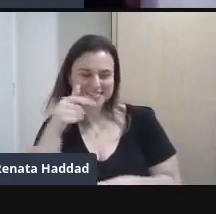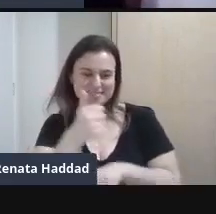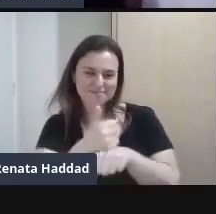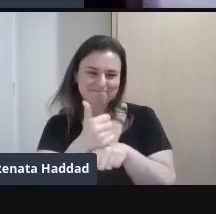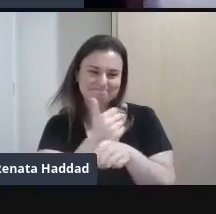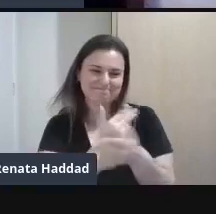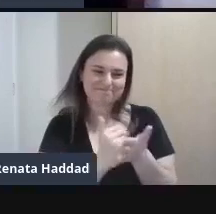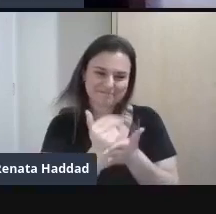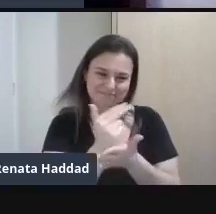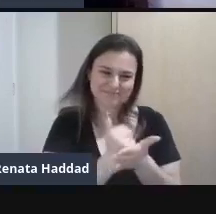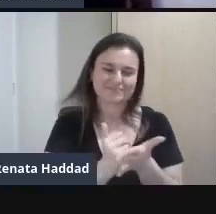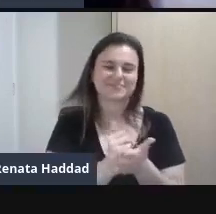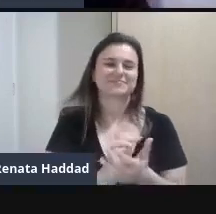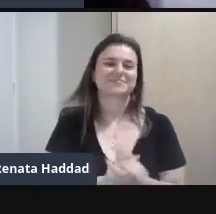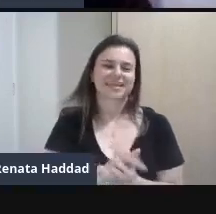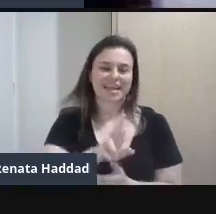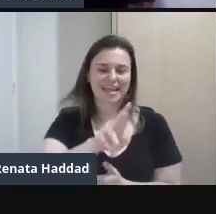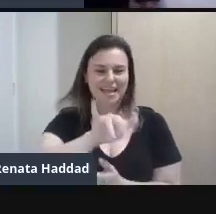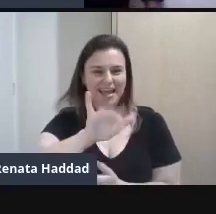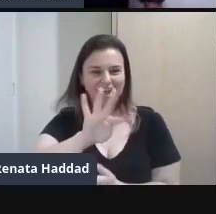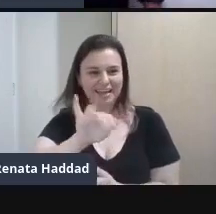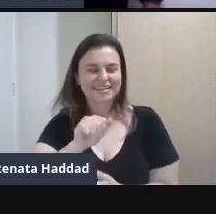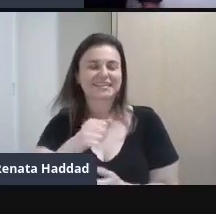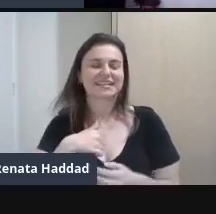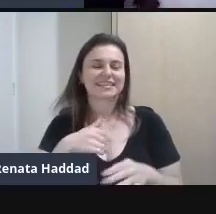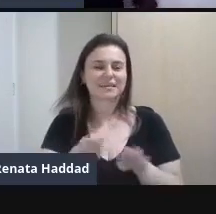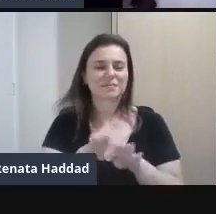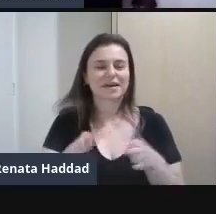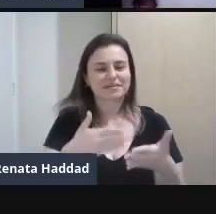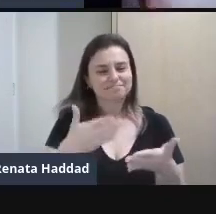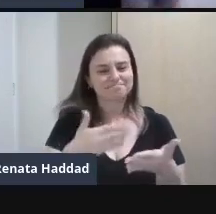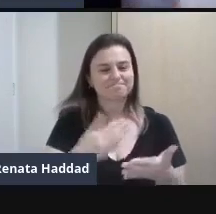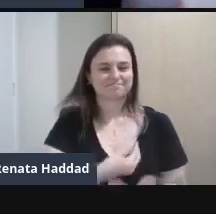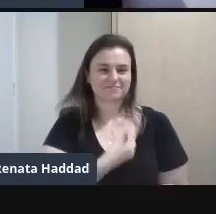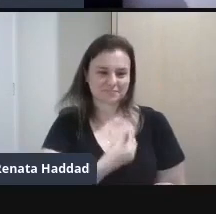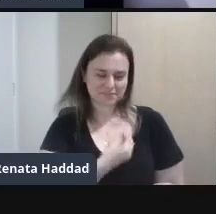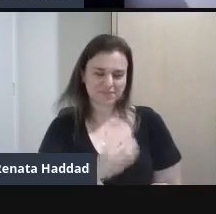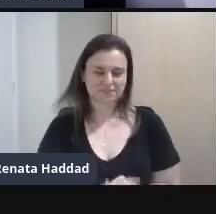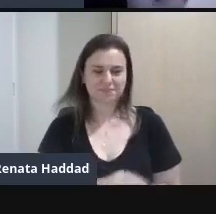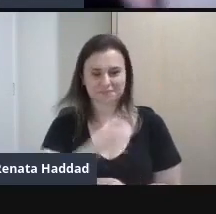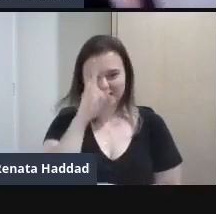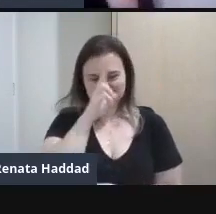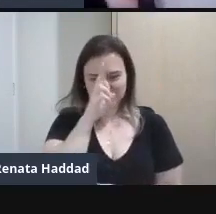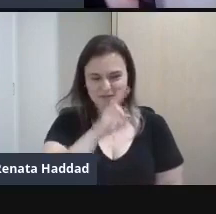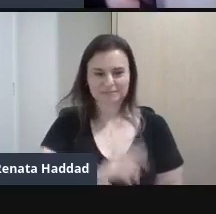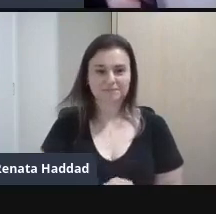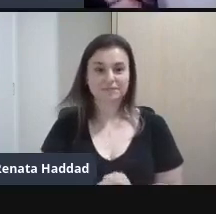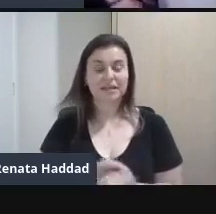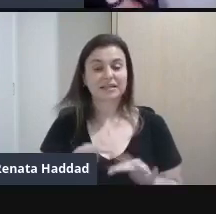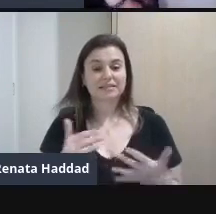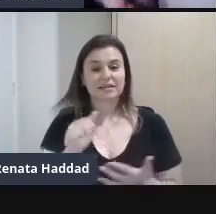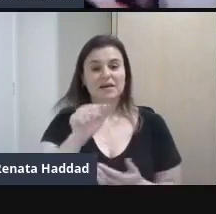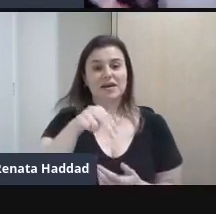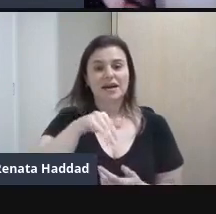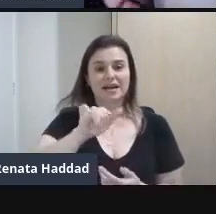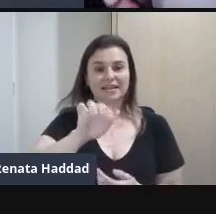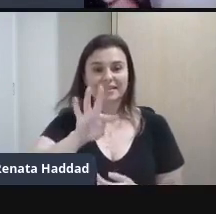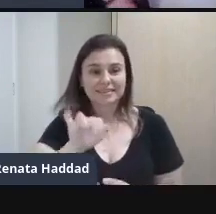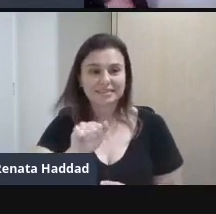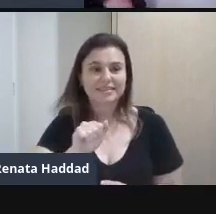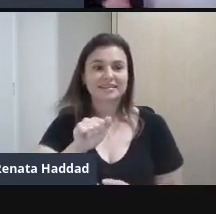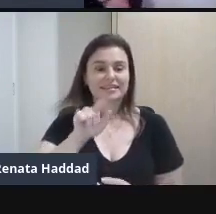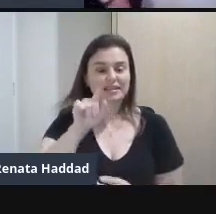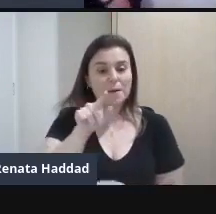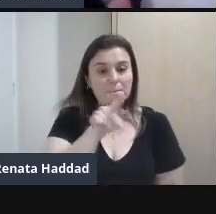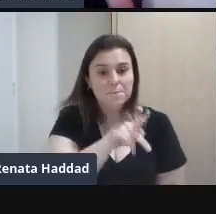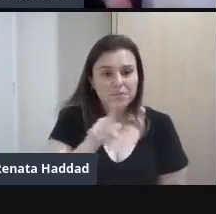biografias Muito obrigada Viu Rita Muito bem Anitta Malfatti E a Anitta Malfatti Minha gente Ela foi professora De